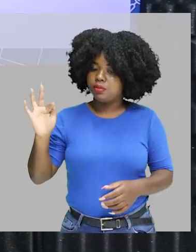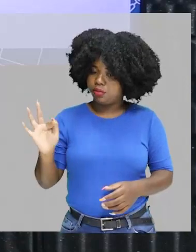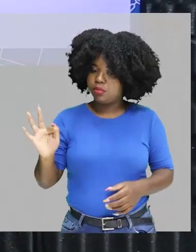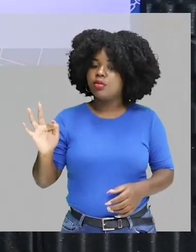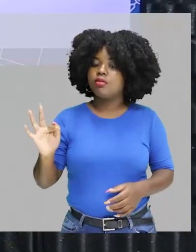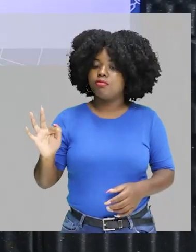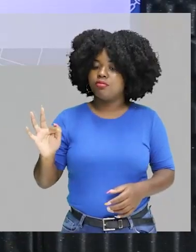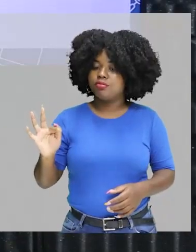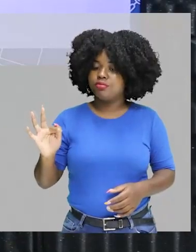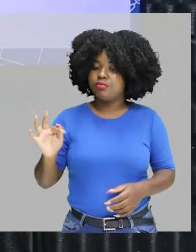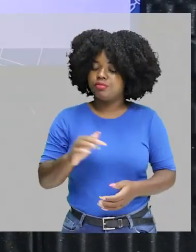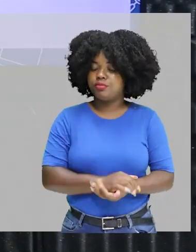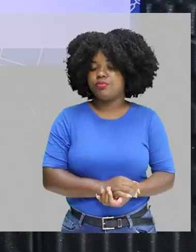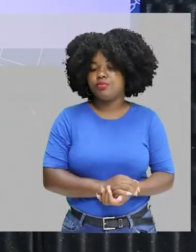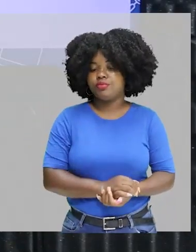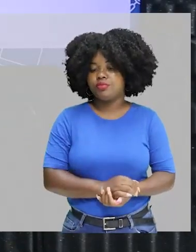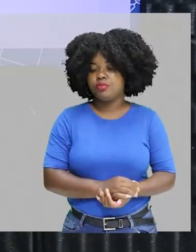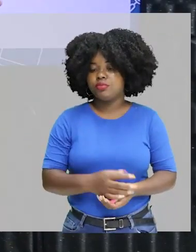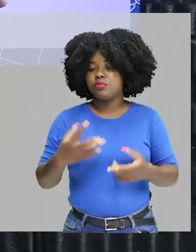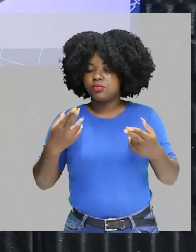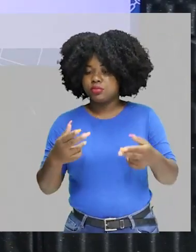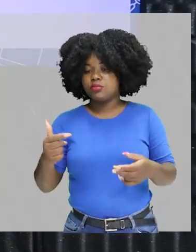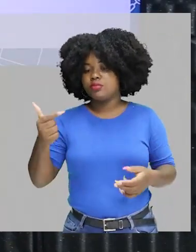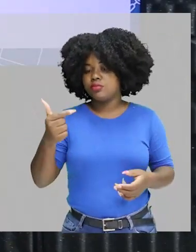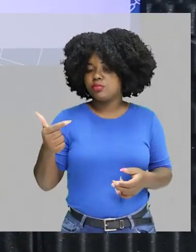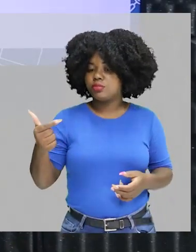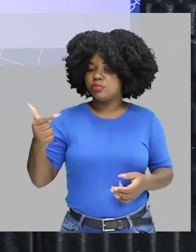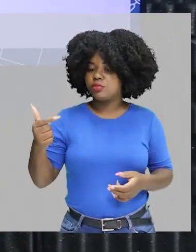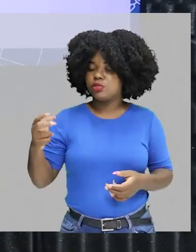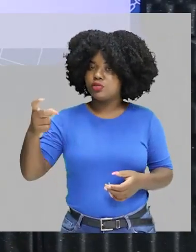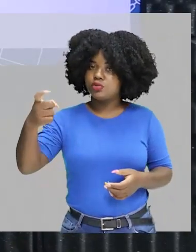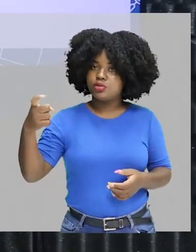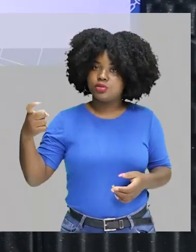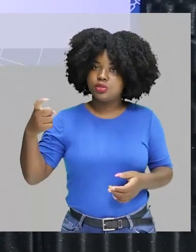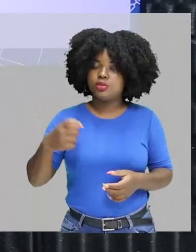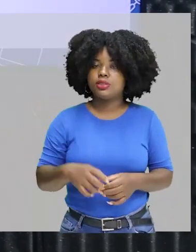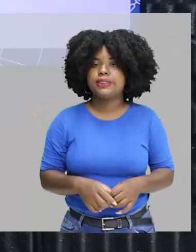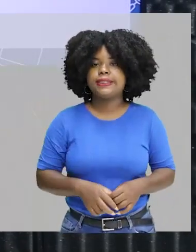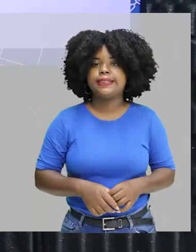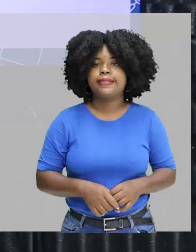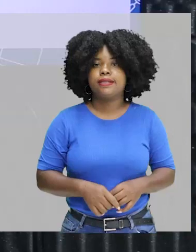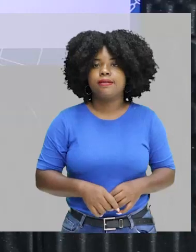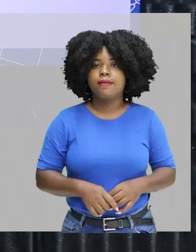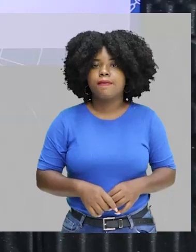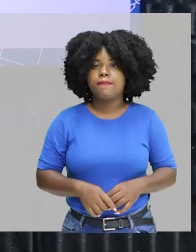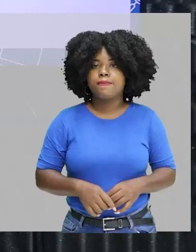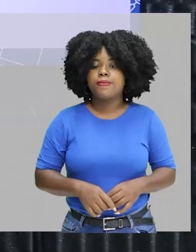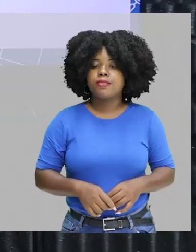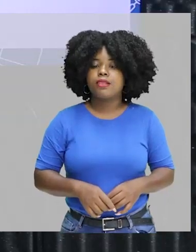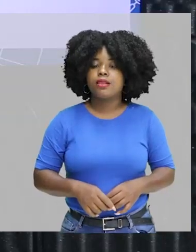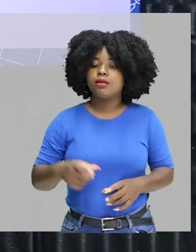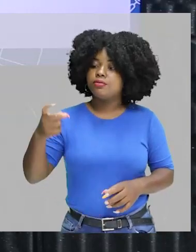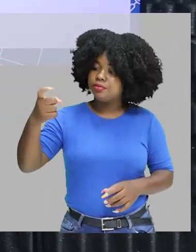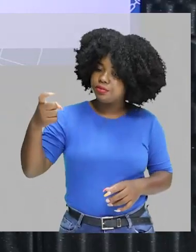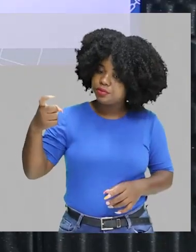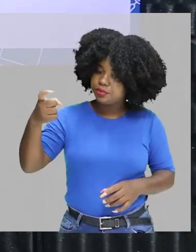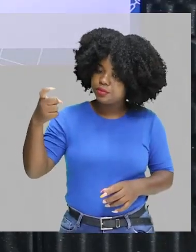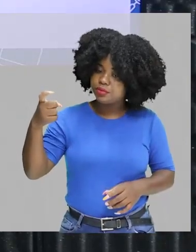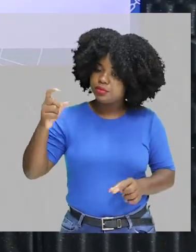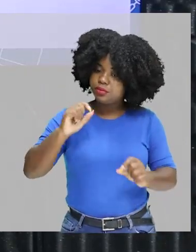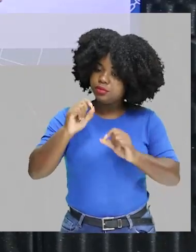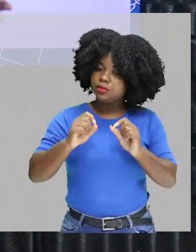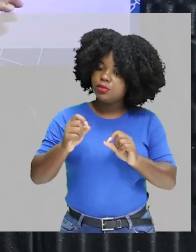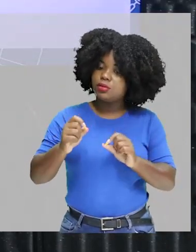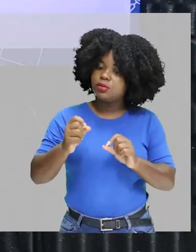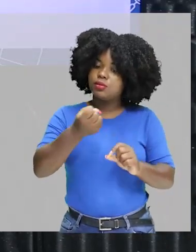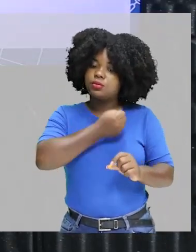radioativo. Isso vai ser igual a uma potência, 2 elevado a x, onde esse x vai ser o